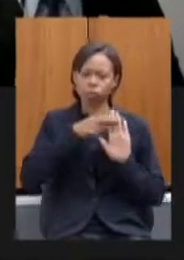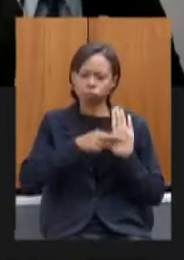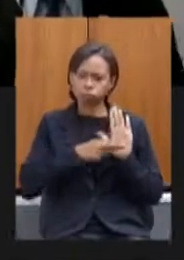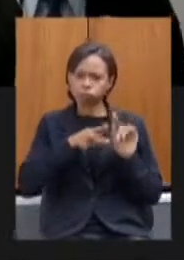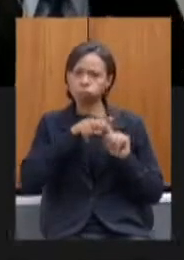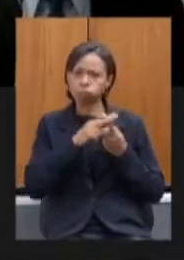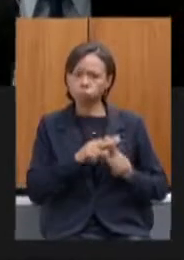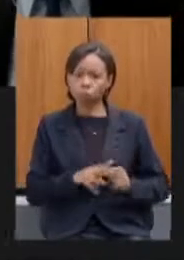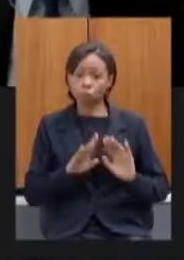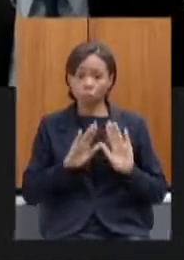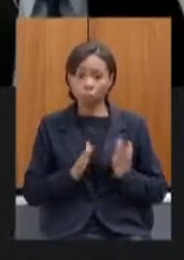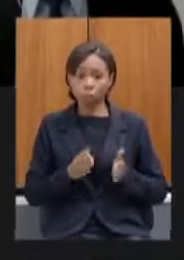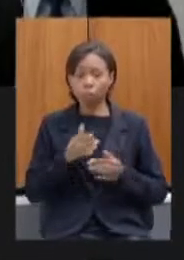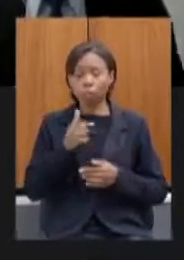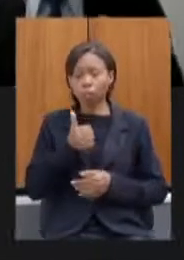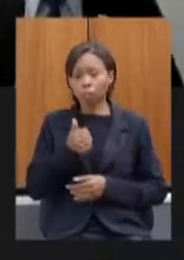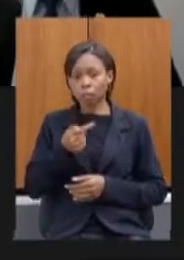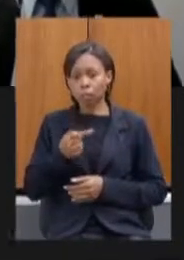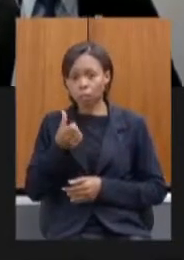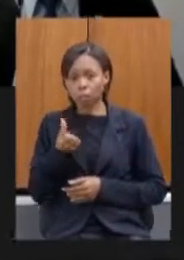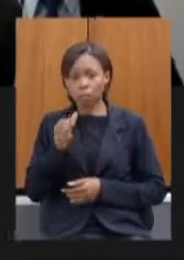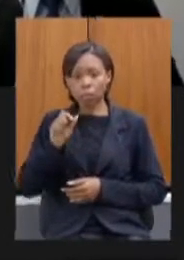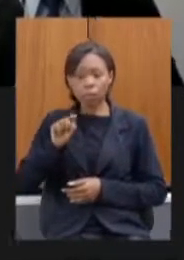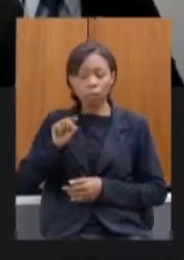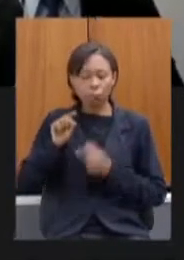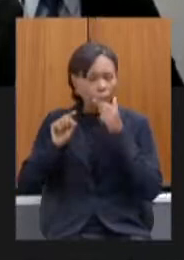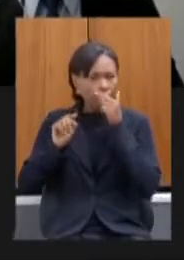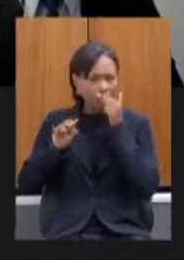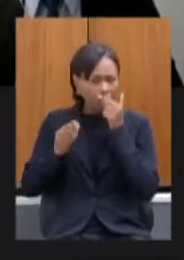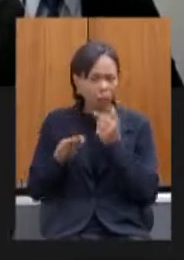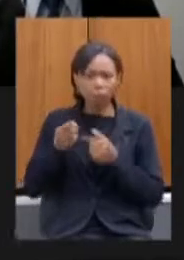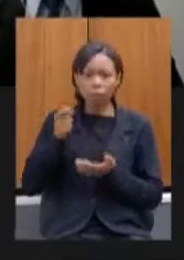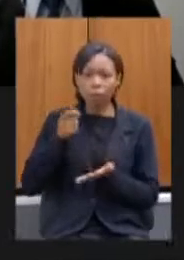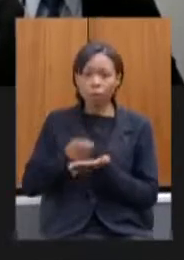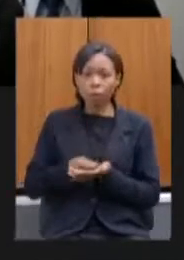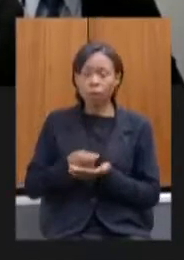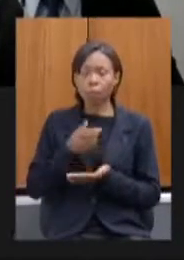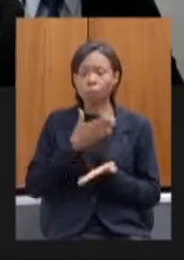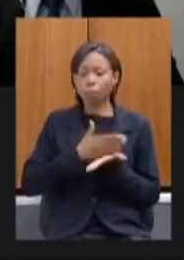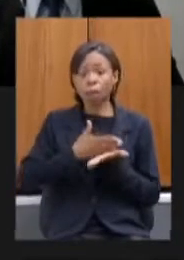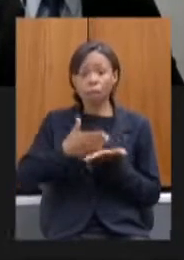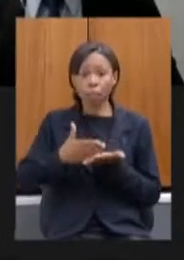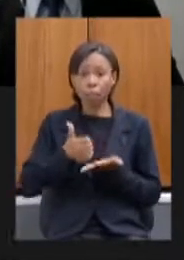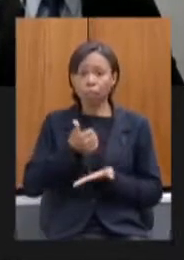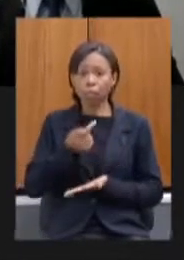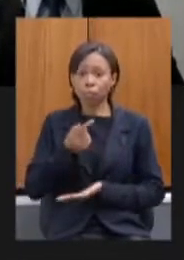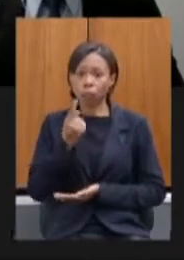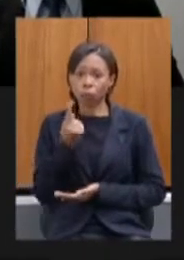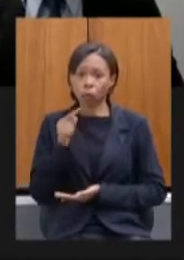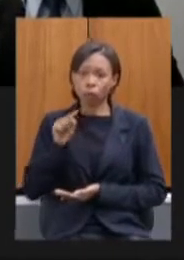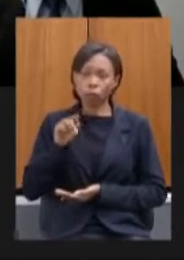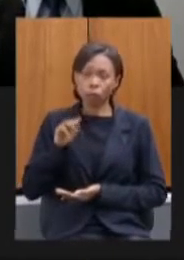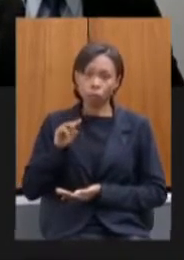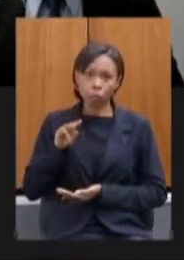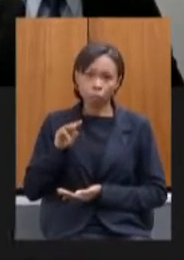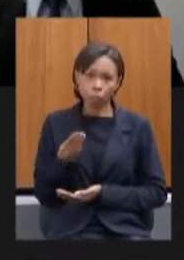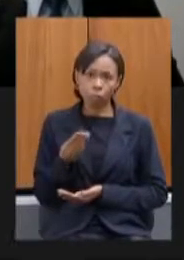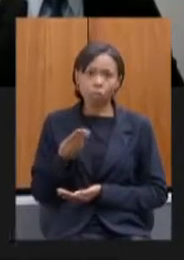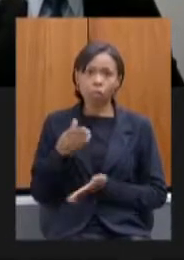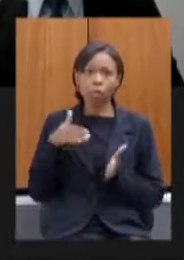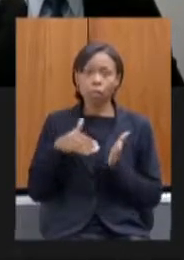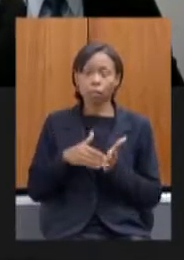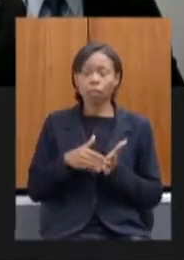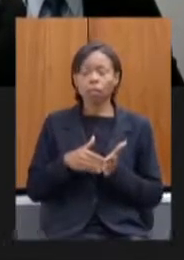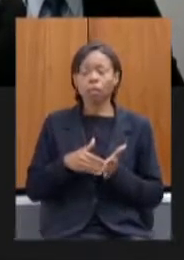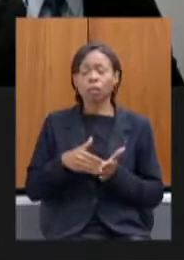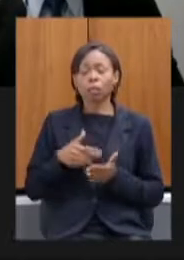176 milhões pagos e 121 milhões sendo parcelados até 17 de 11 de 2020